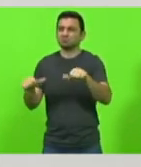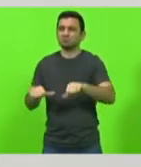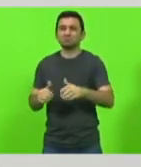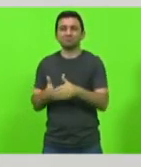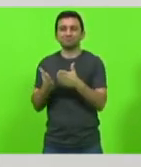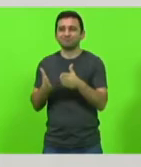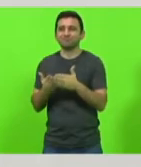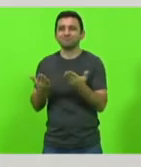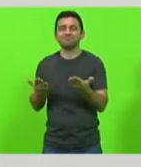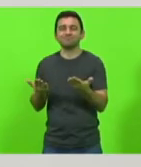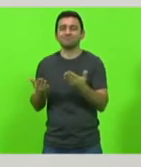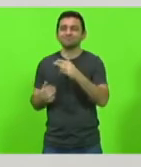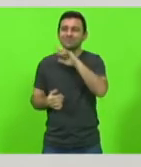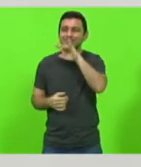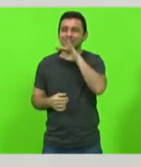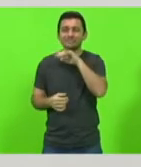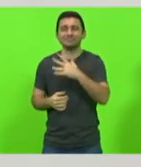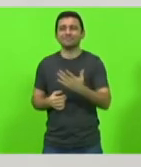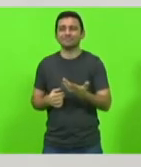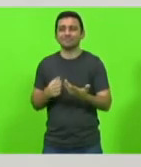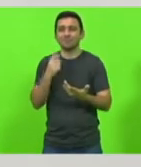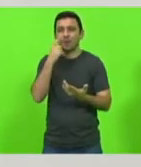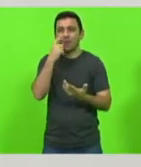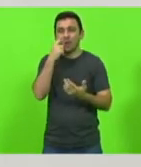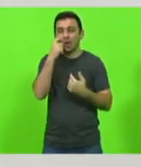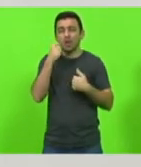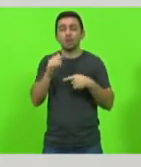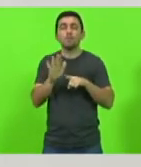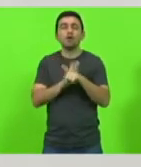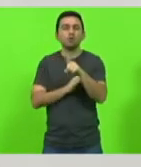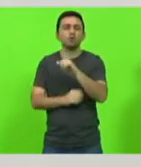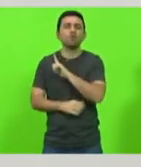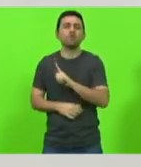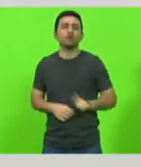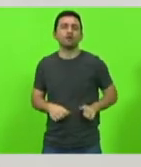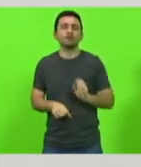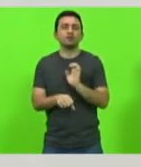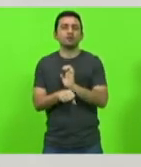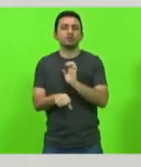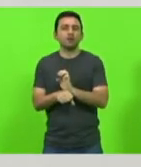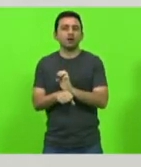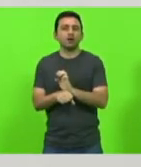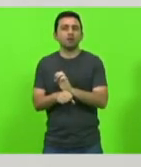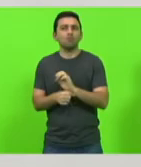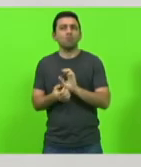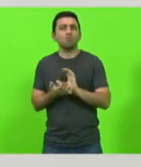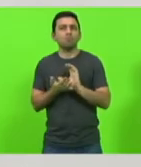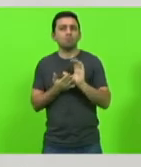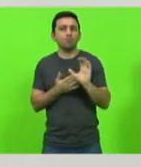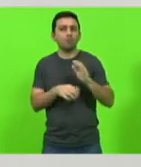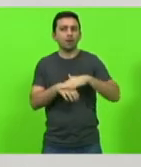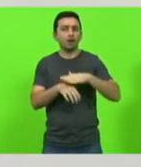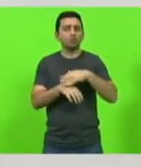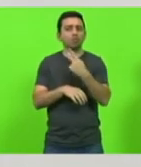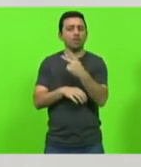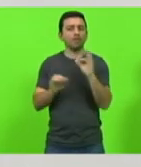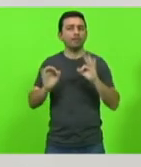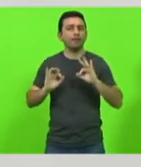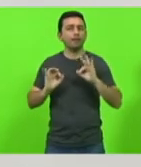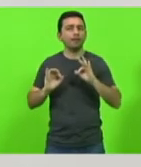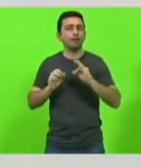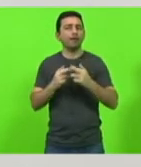numa situação lamentável então eu pergunto o governo estadual ao investir naquilo que não era sua competência